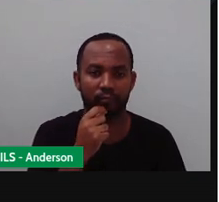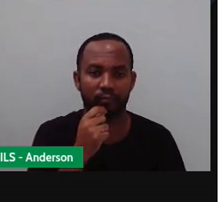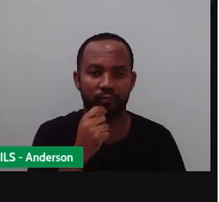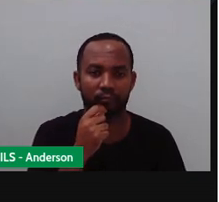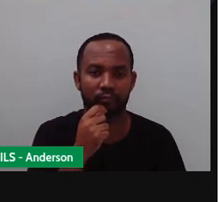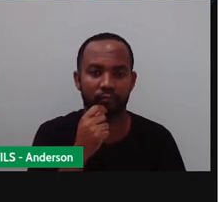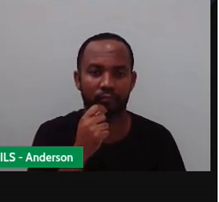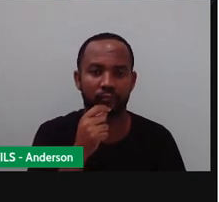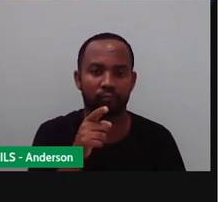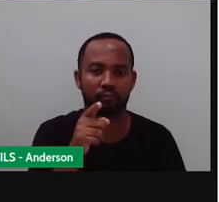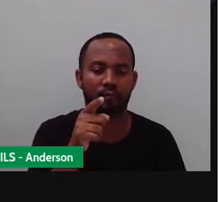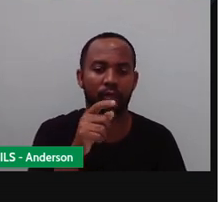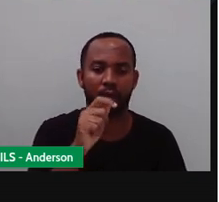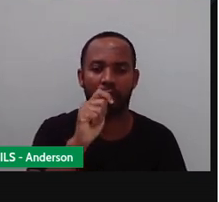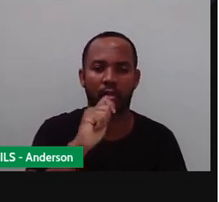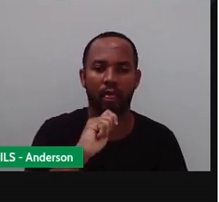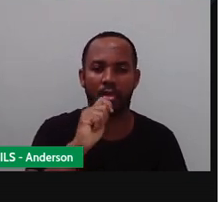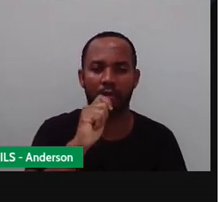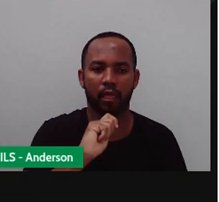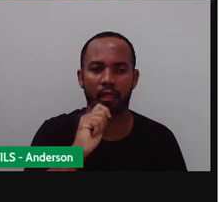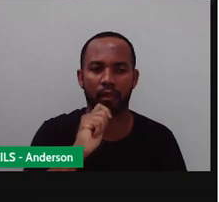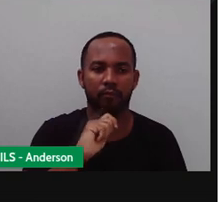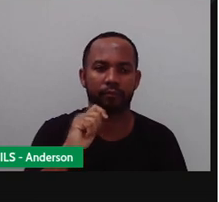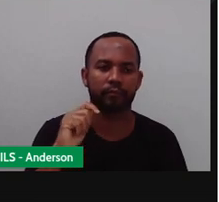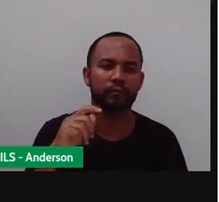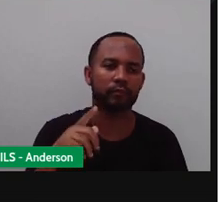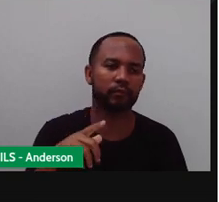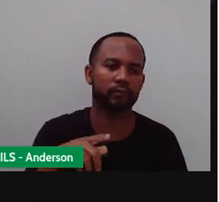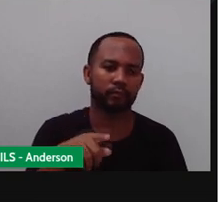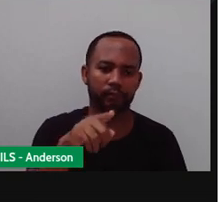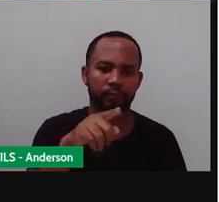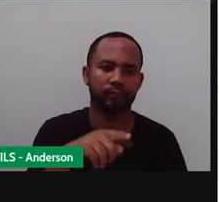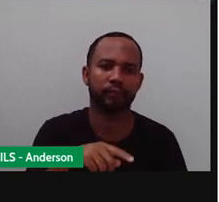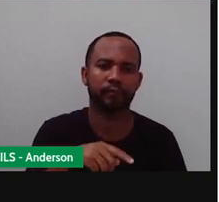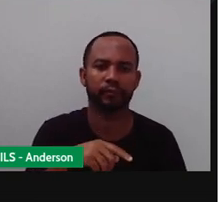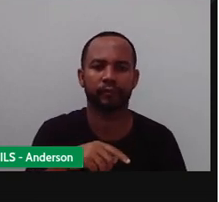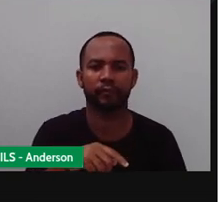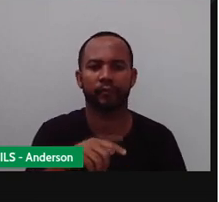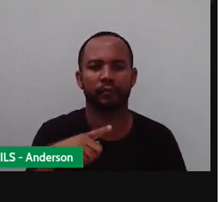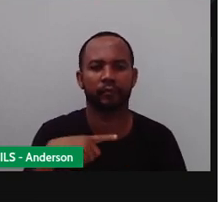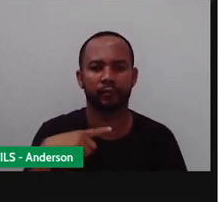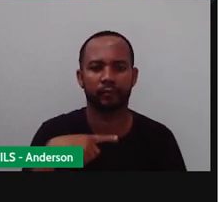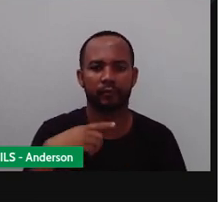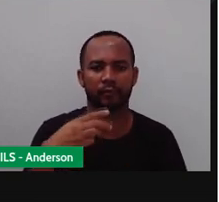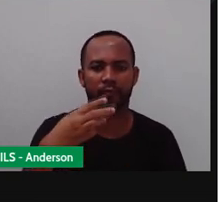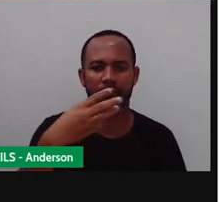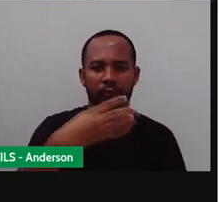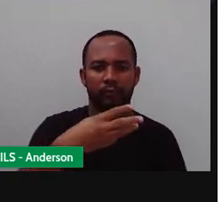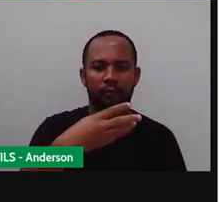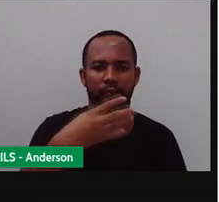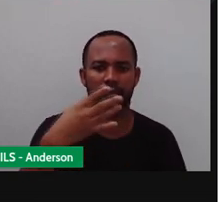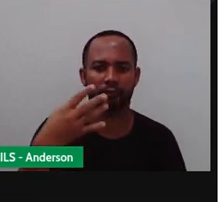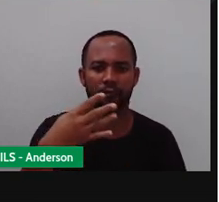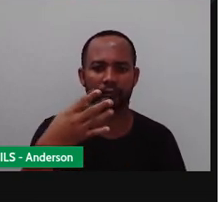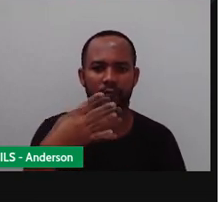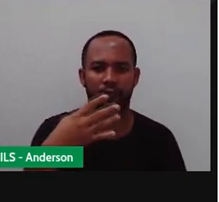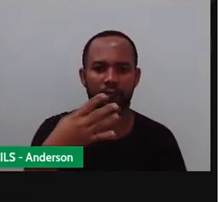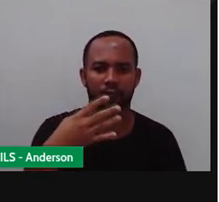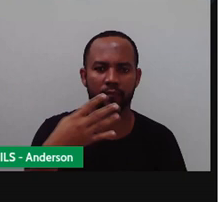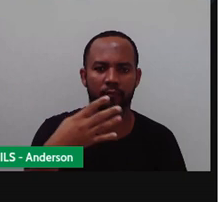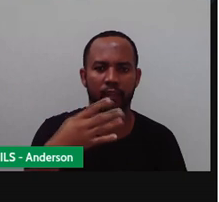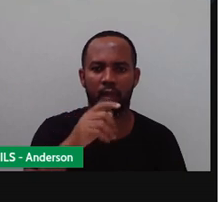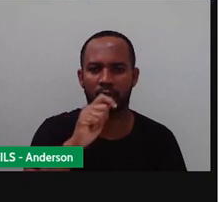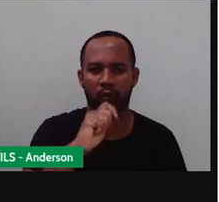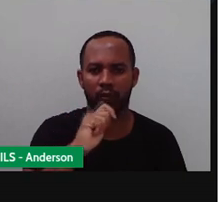Bom, o sorveteiro tinha 34 sorvetes no carrinho. 34. Primeiro.